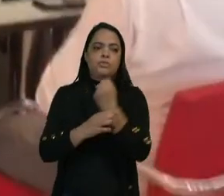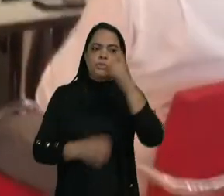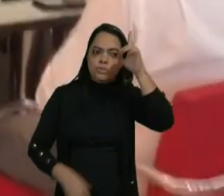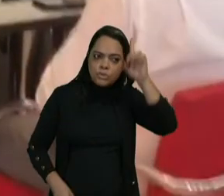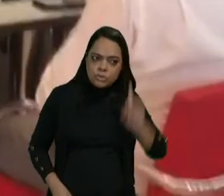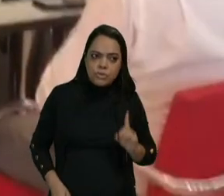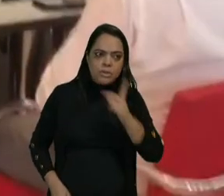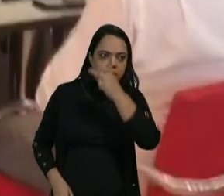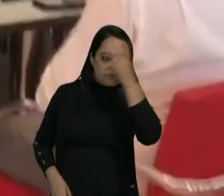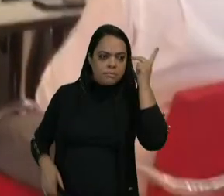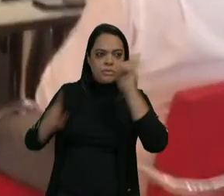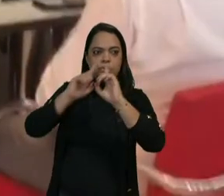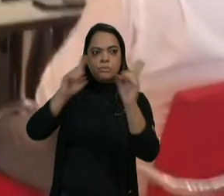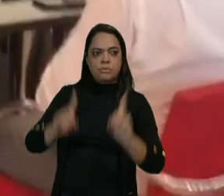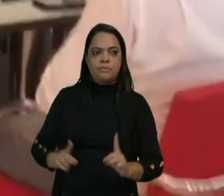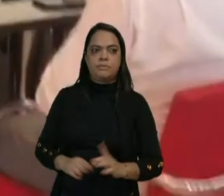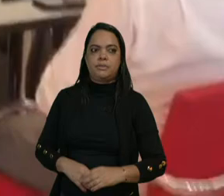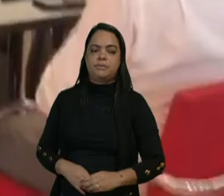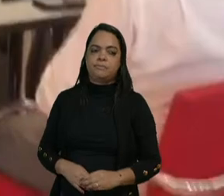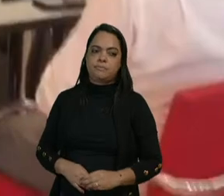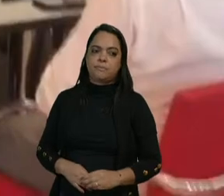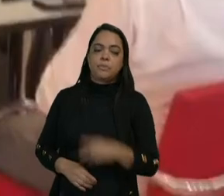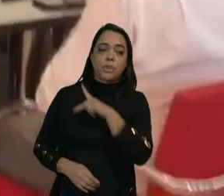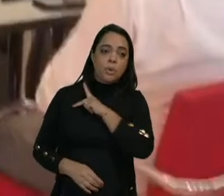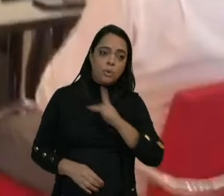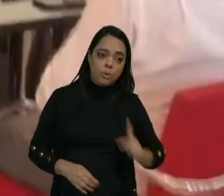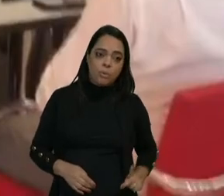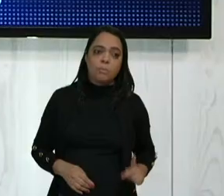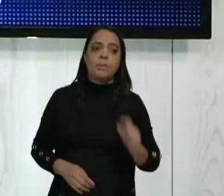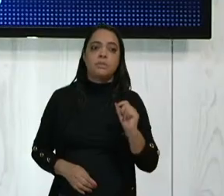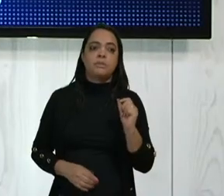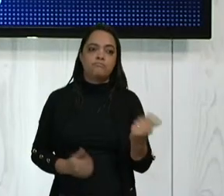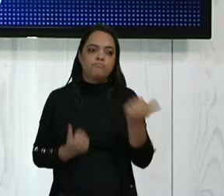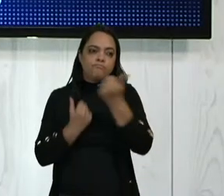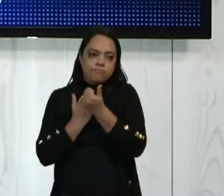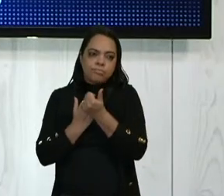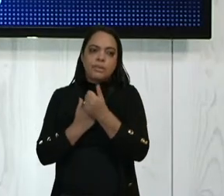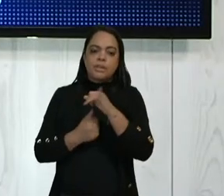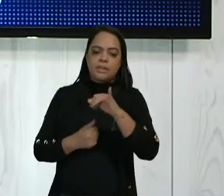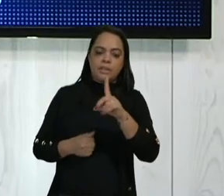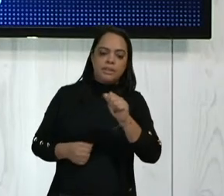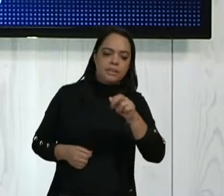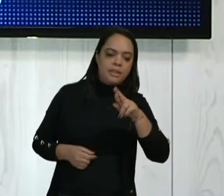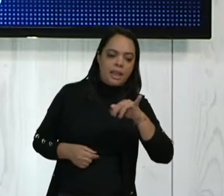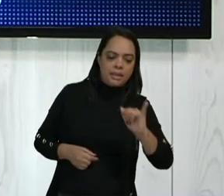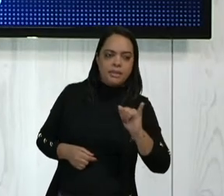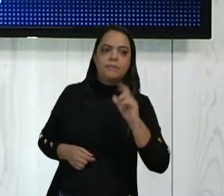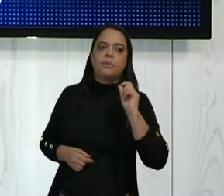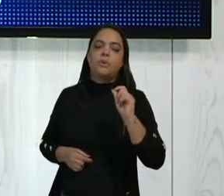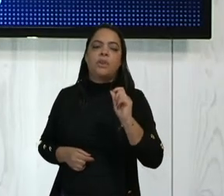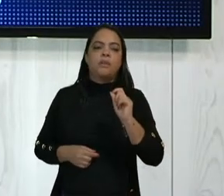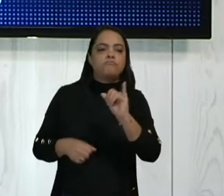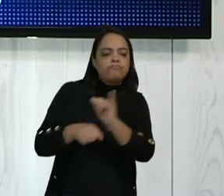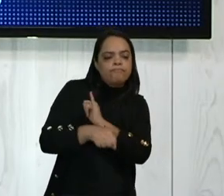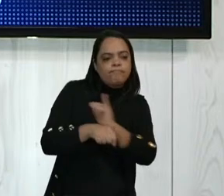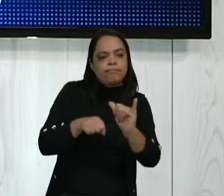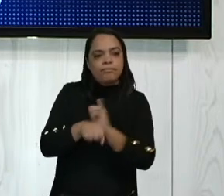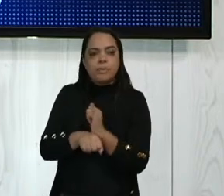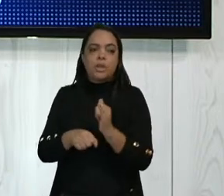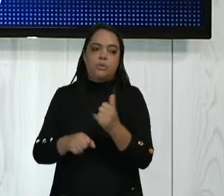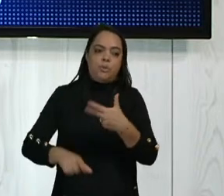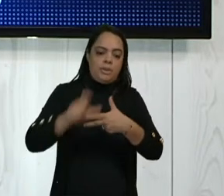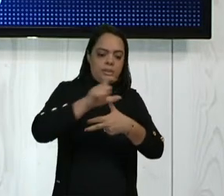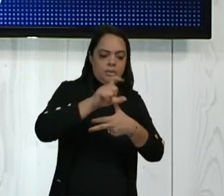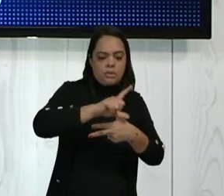pessoas com deficiência. De acordo com o presidente recém-impossado, Idaria Alves, a articulação do Conselho junto aos poderes